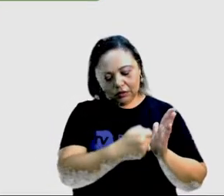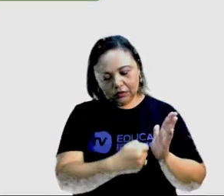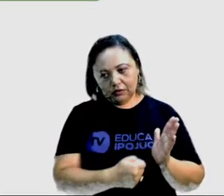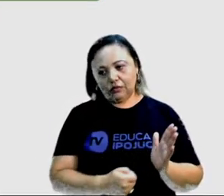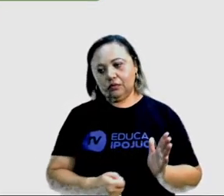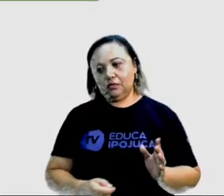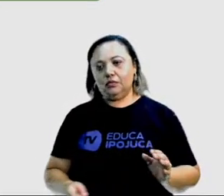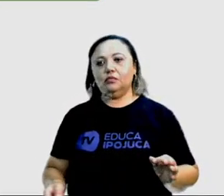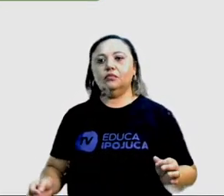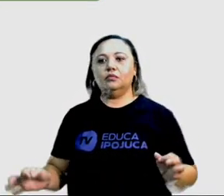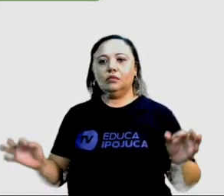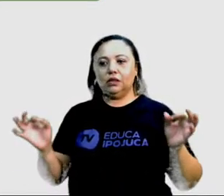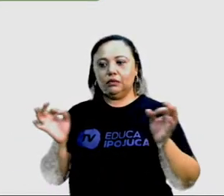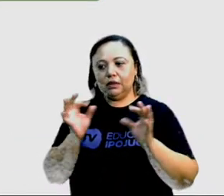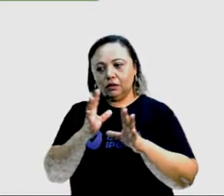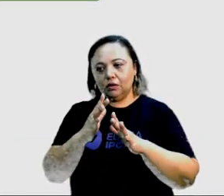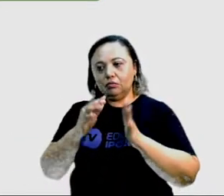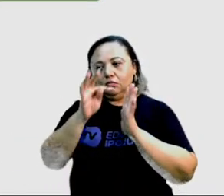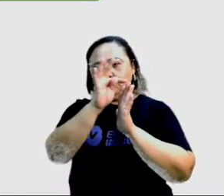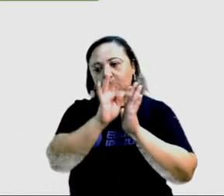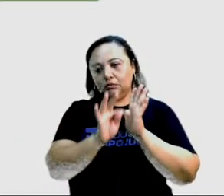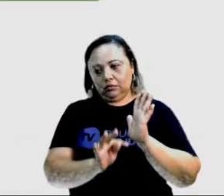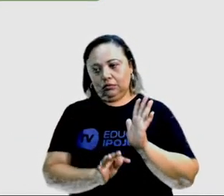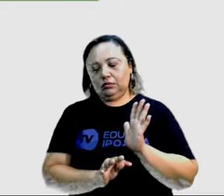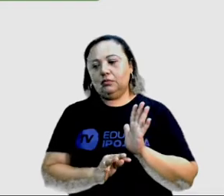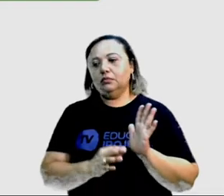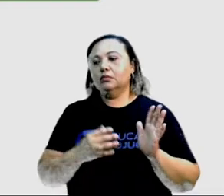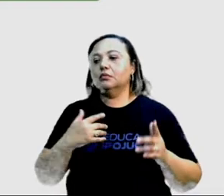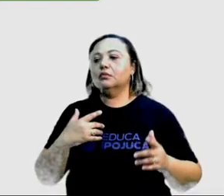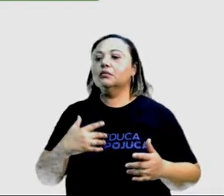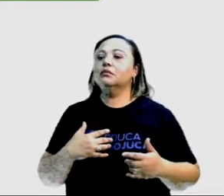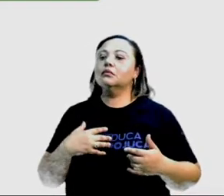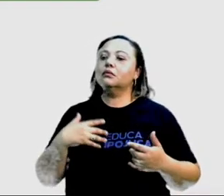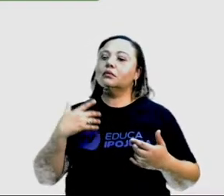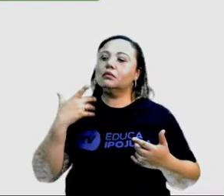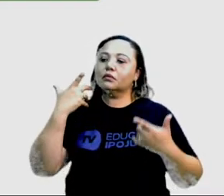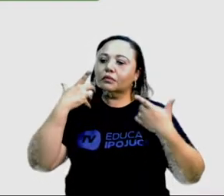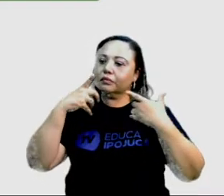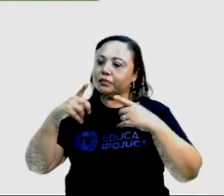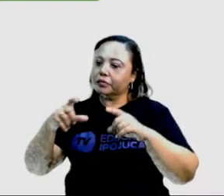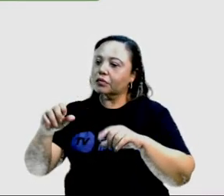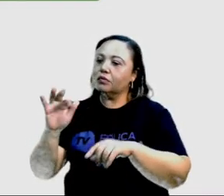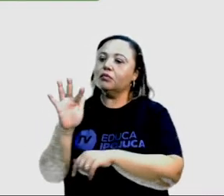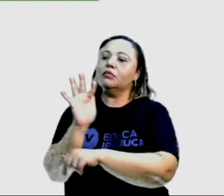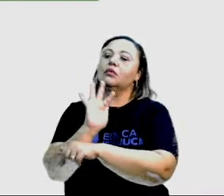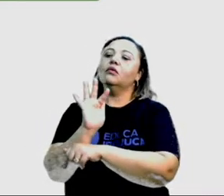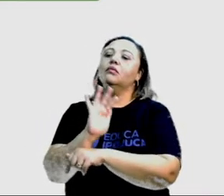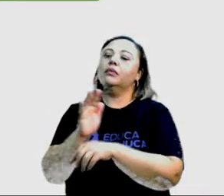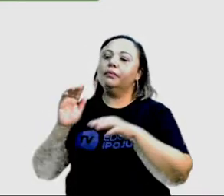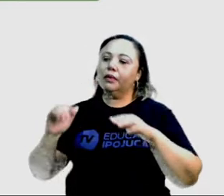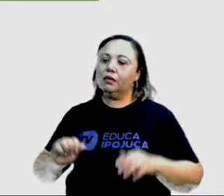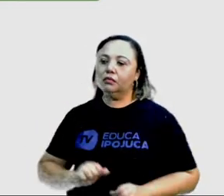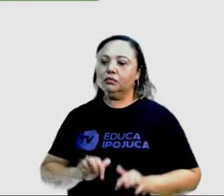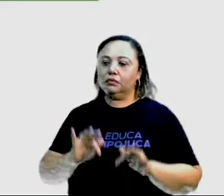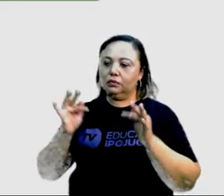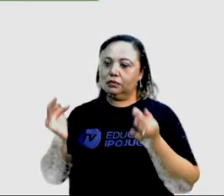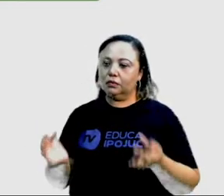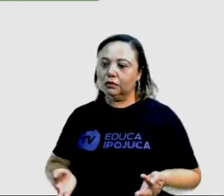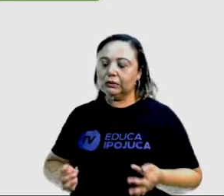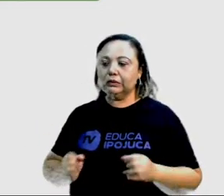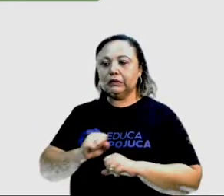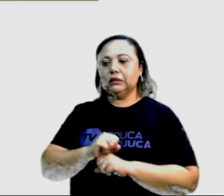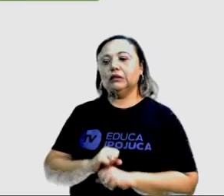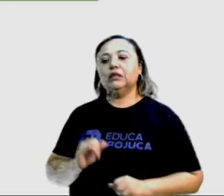finalizar o texto. A linguagem, como eu falei, ela é formal, ela é simples e ela é direta. Ela não faz